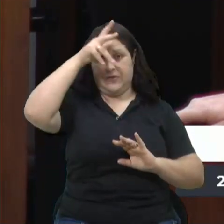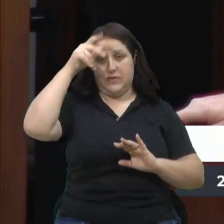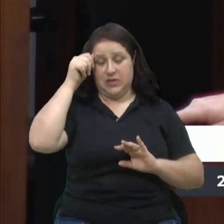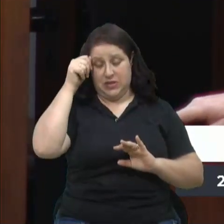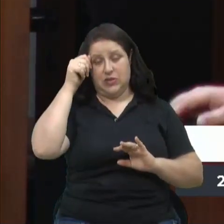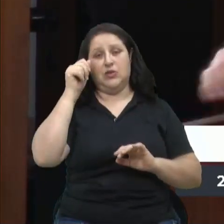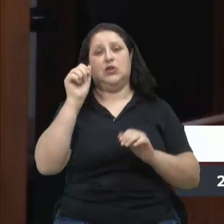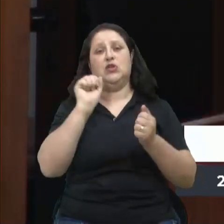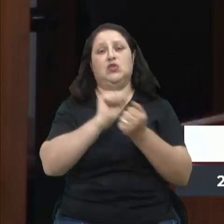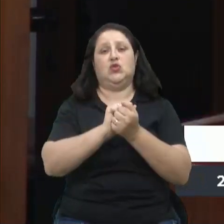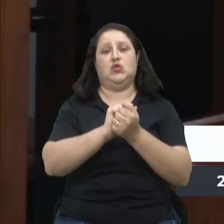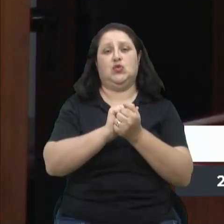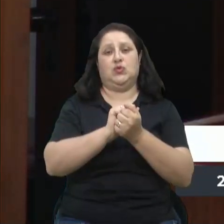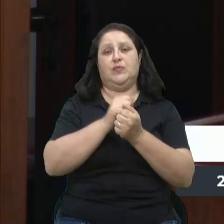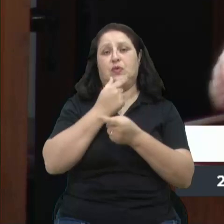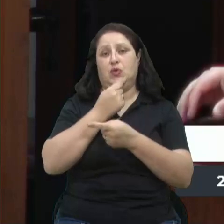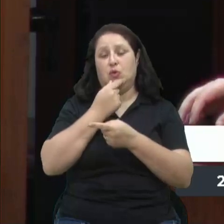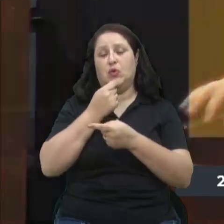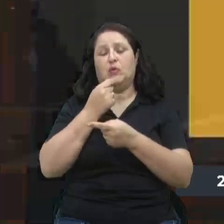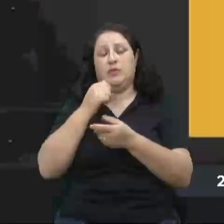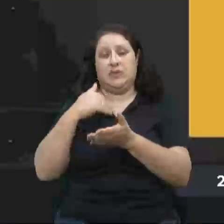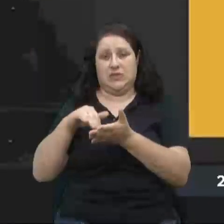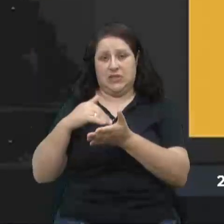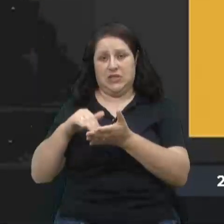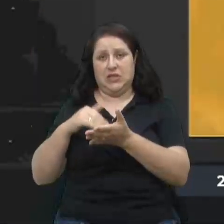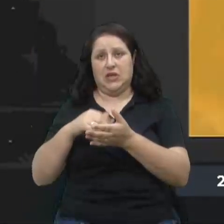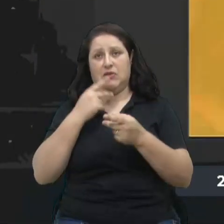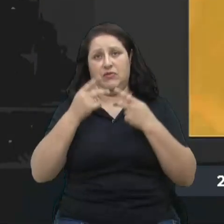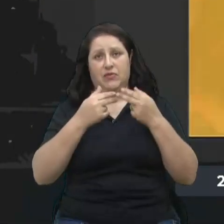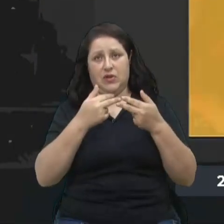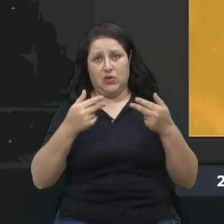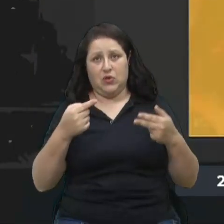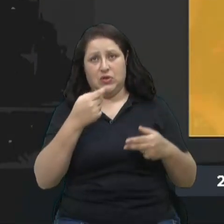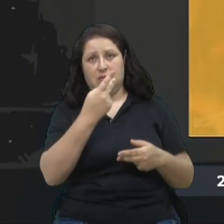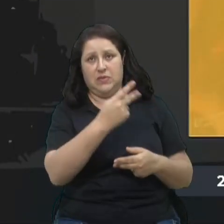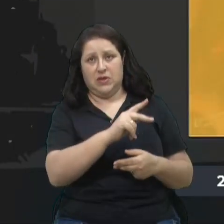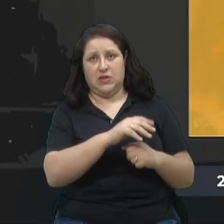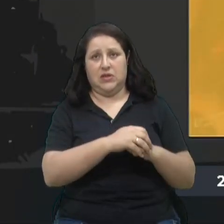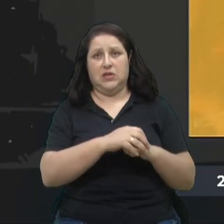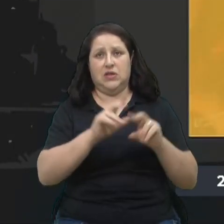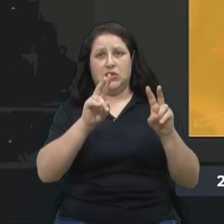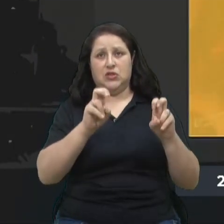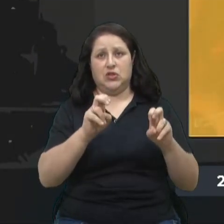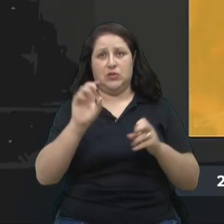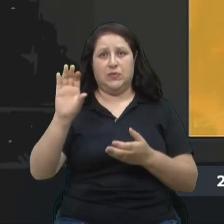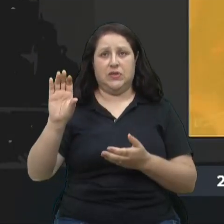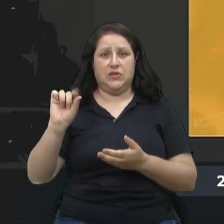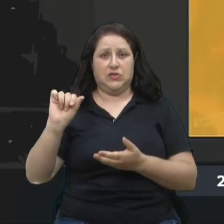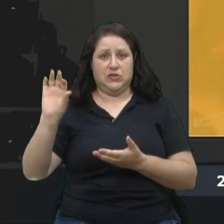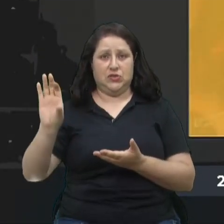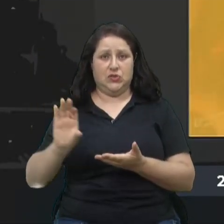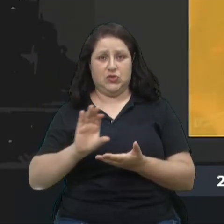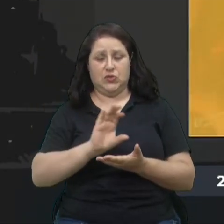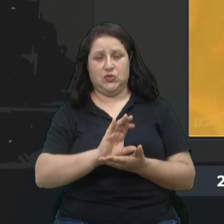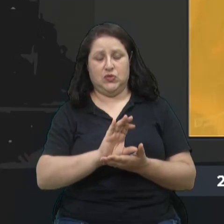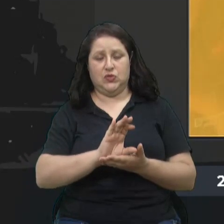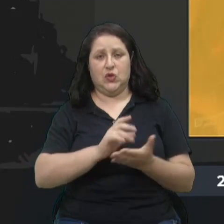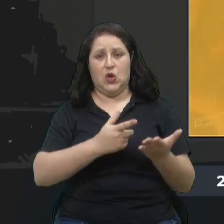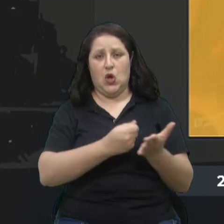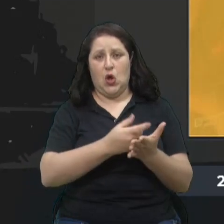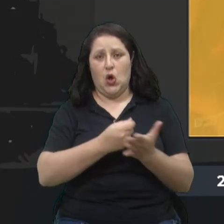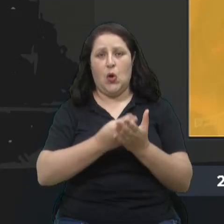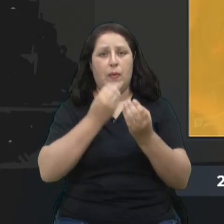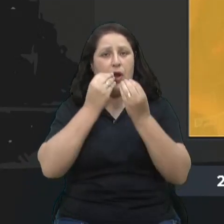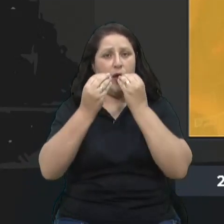e o secretário levou algumas situações para o prefeito Adiló, inclusive de recursos para aquisição de